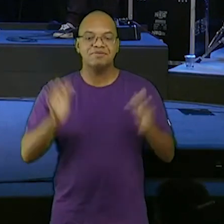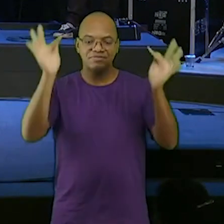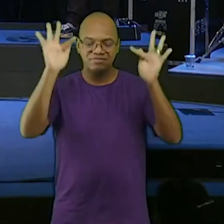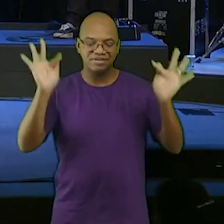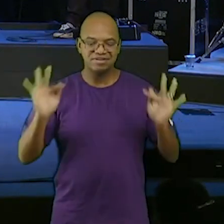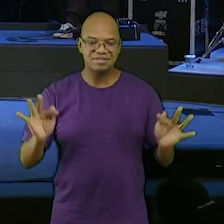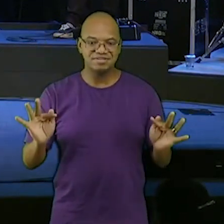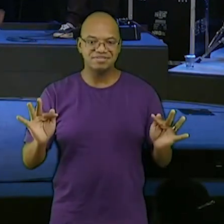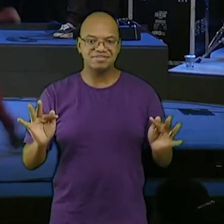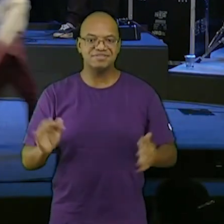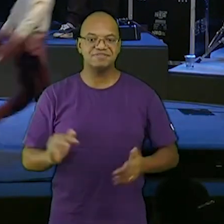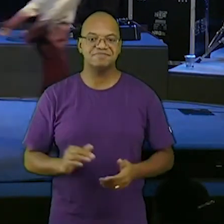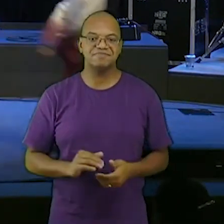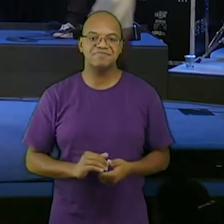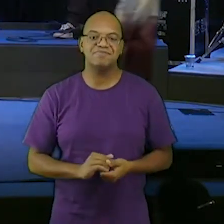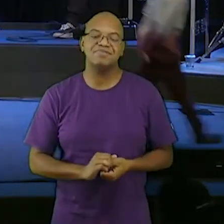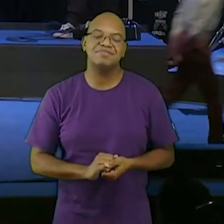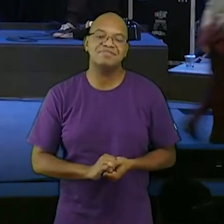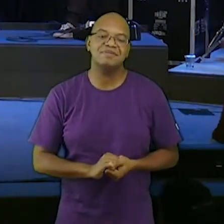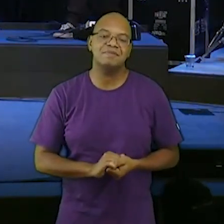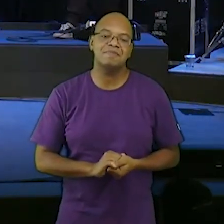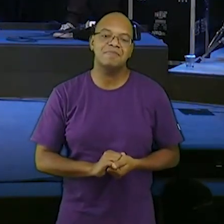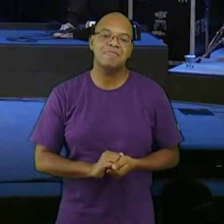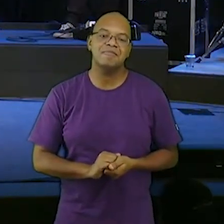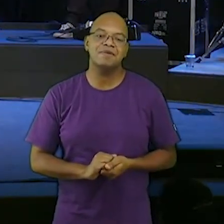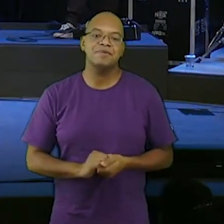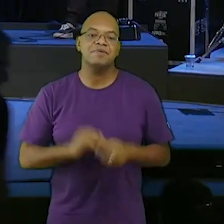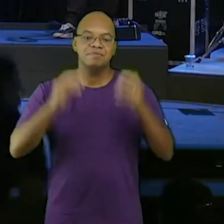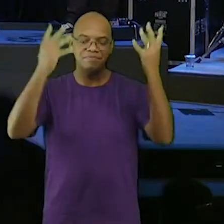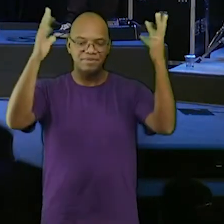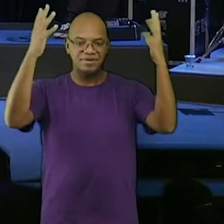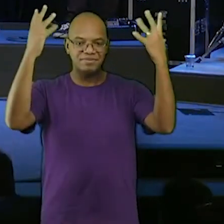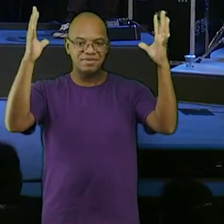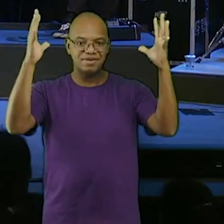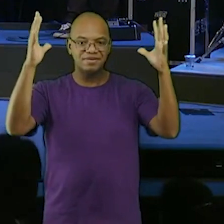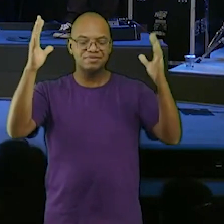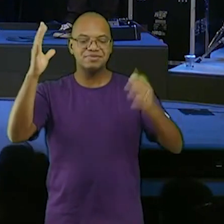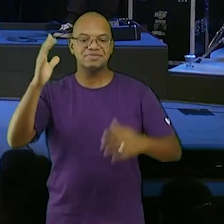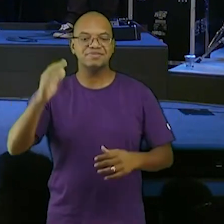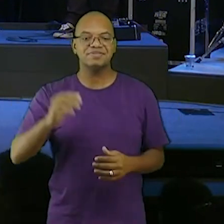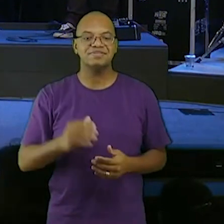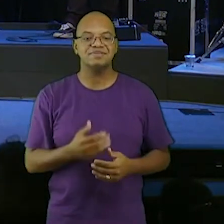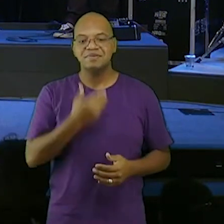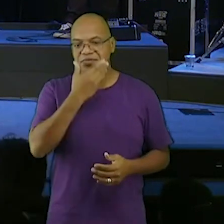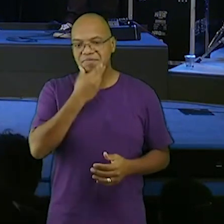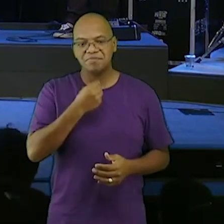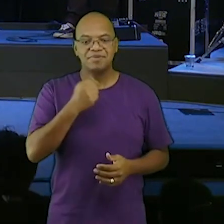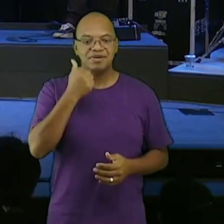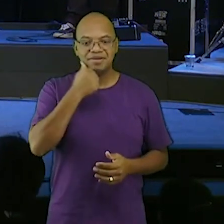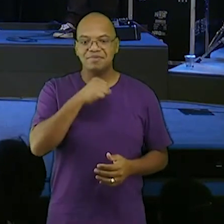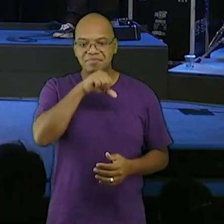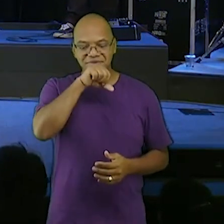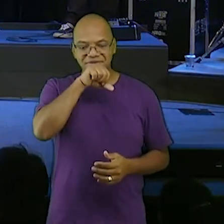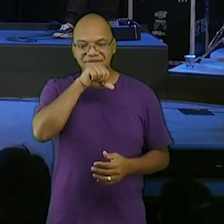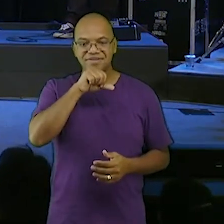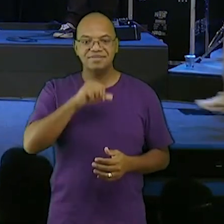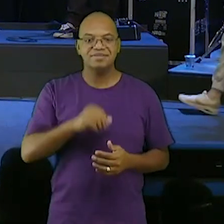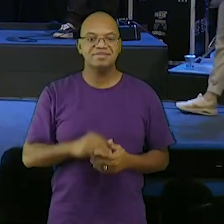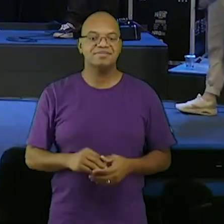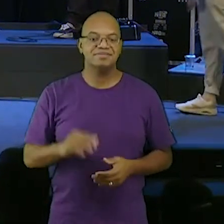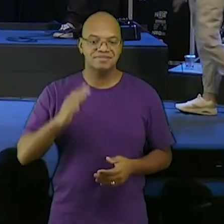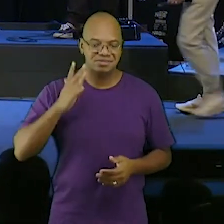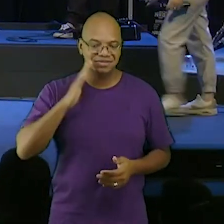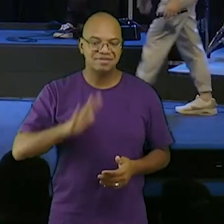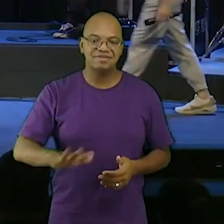parabéns Kari parabéns Alexandre você está com a ceia? então vamos encerrar o culto celebrando a ceia